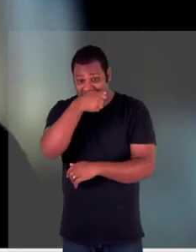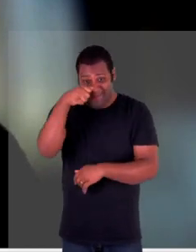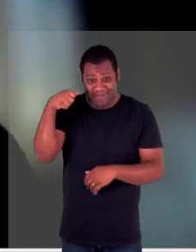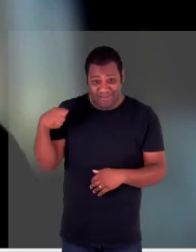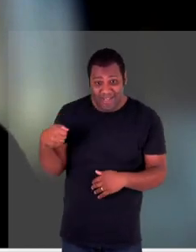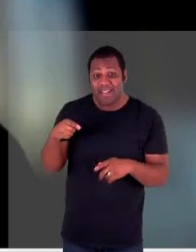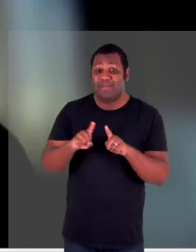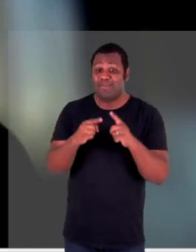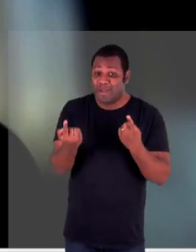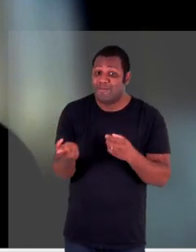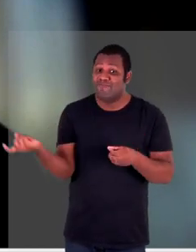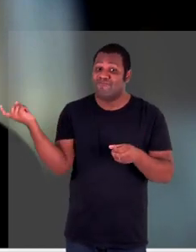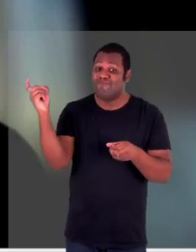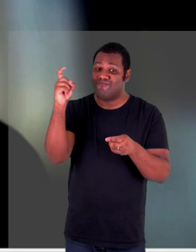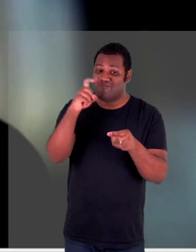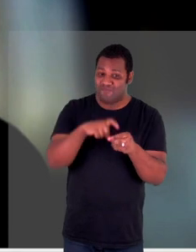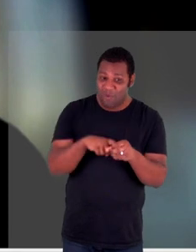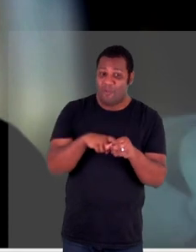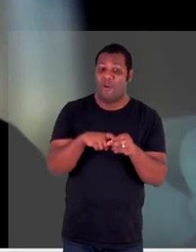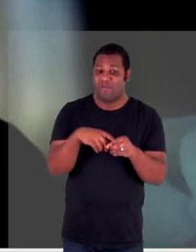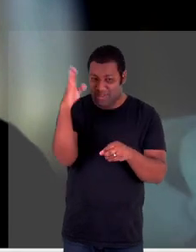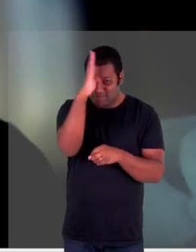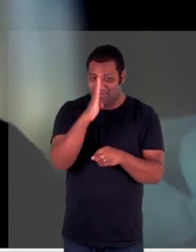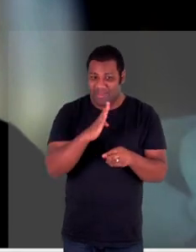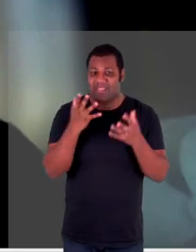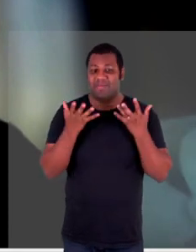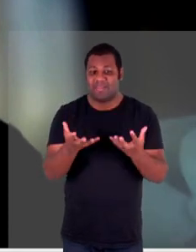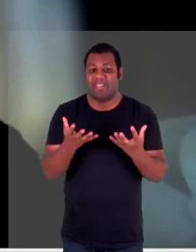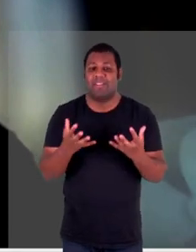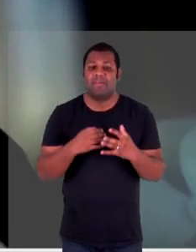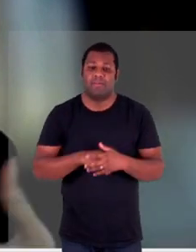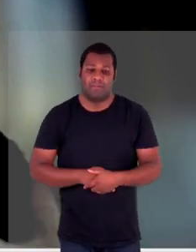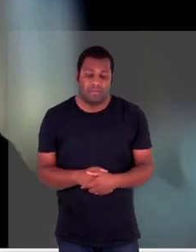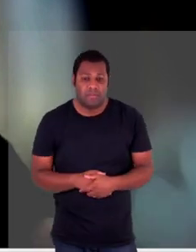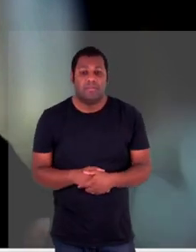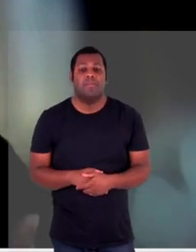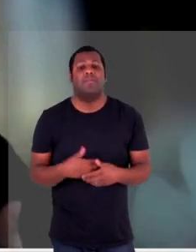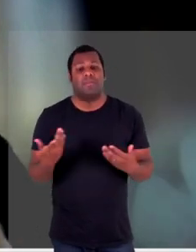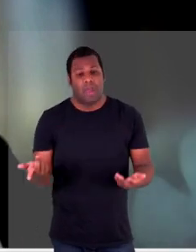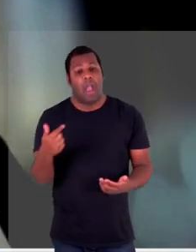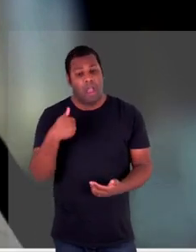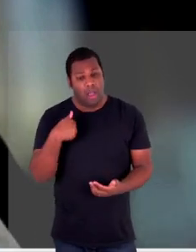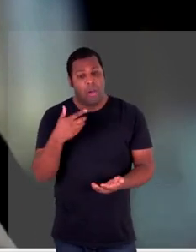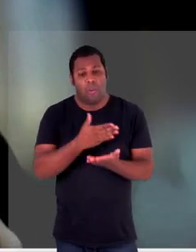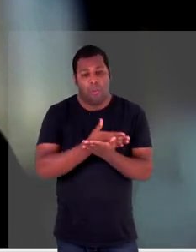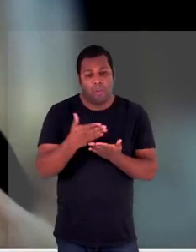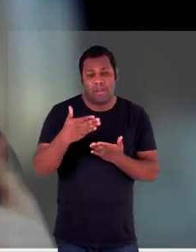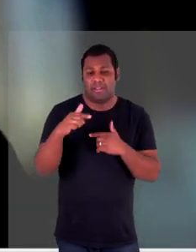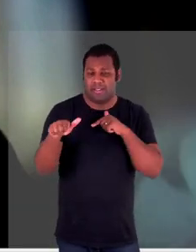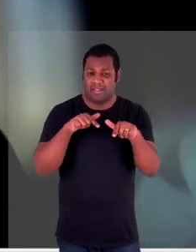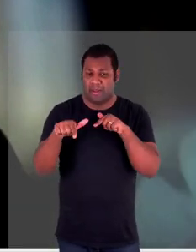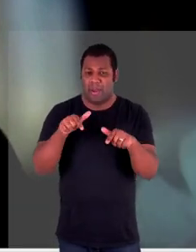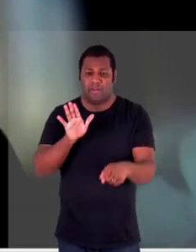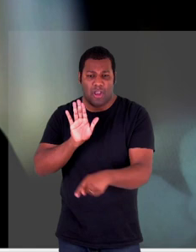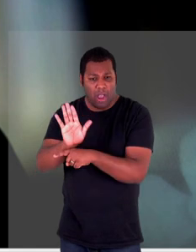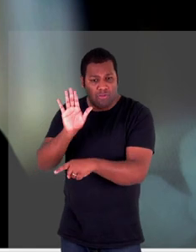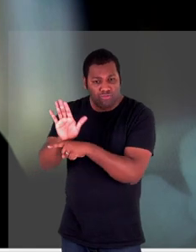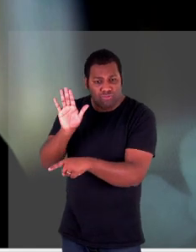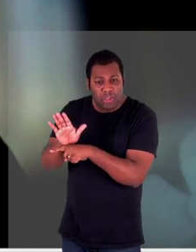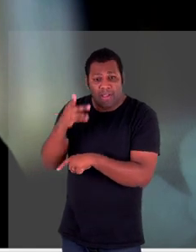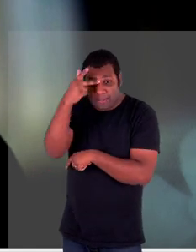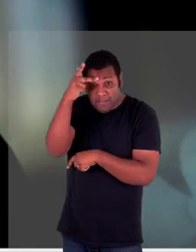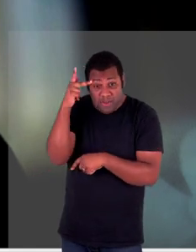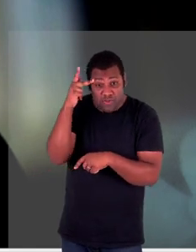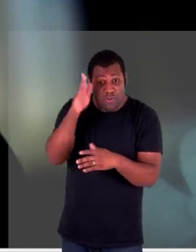brasileiros e aí a gente começou então o nosso trabalho não só de ajudar a tirar essas pessoas da